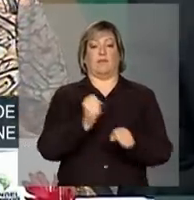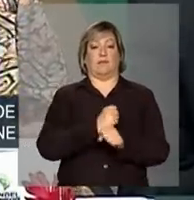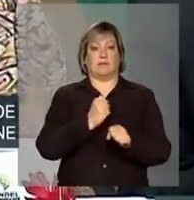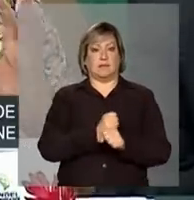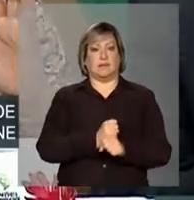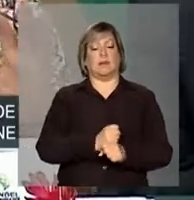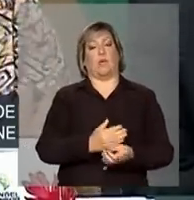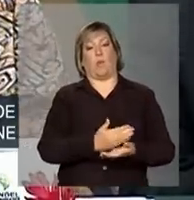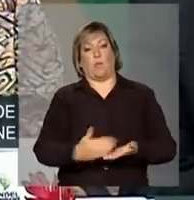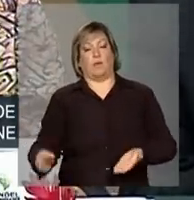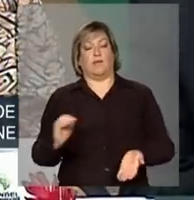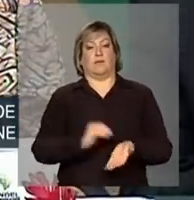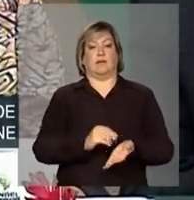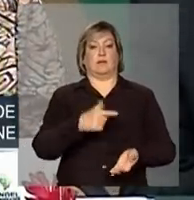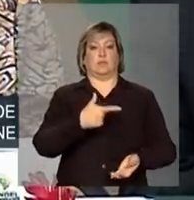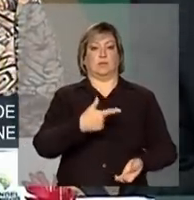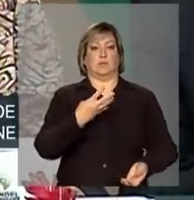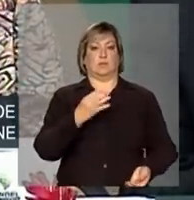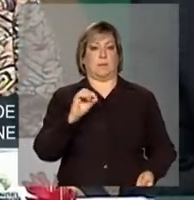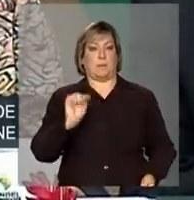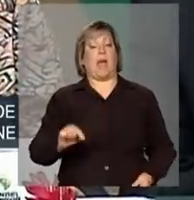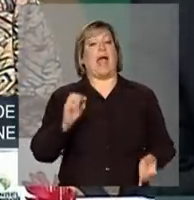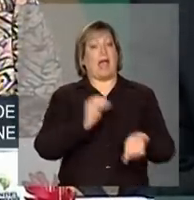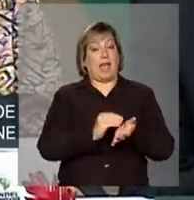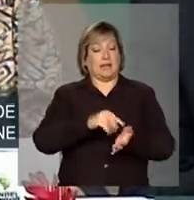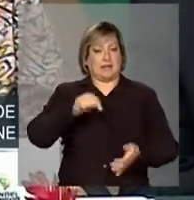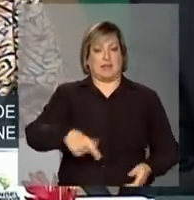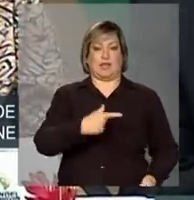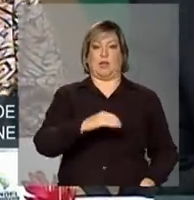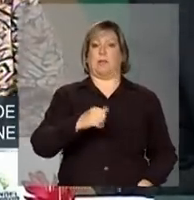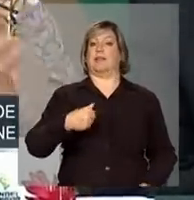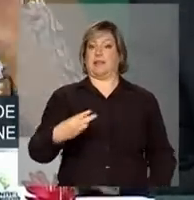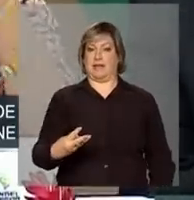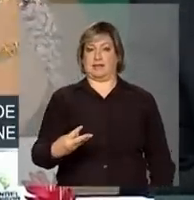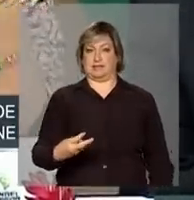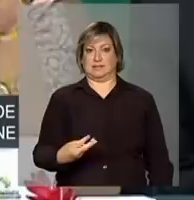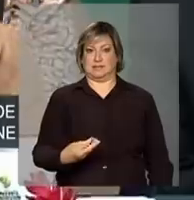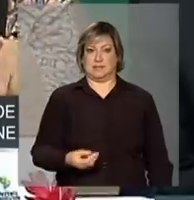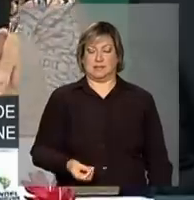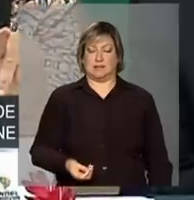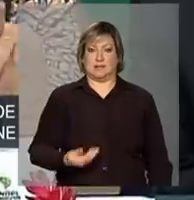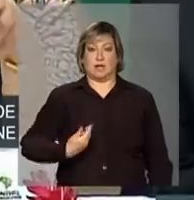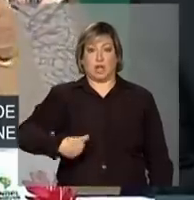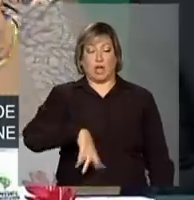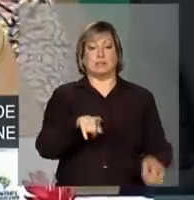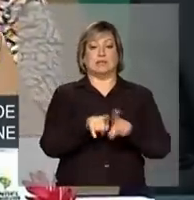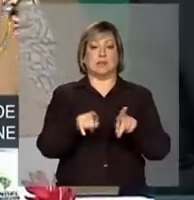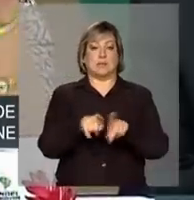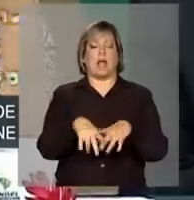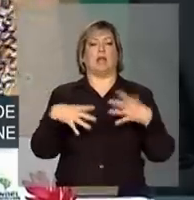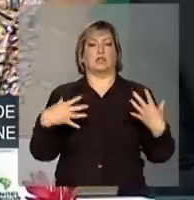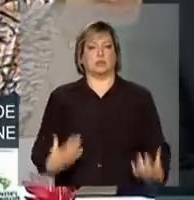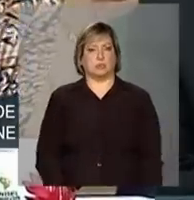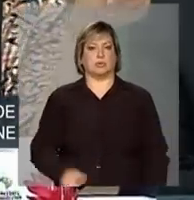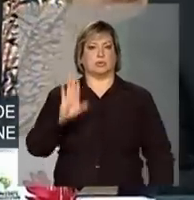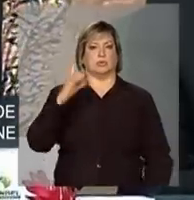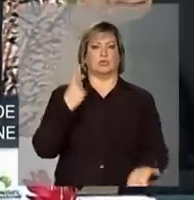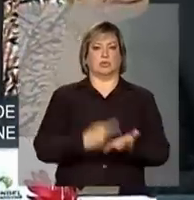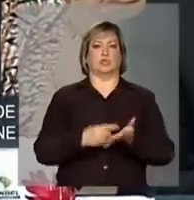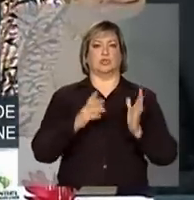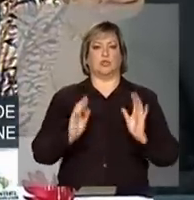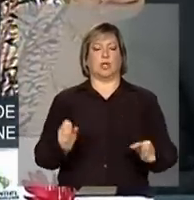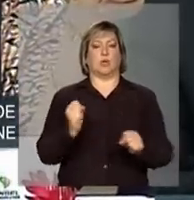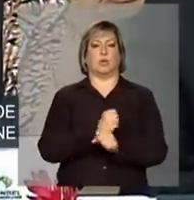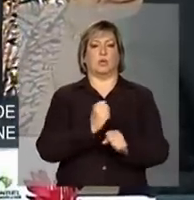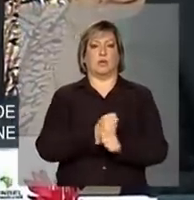mil ainda neste ano de 2013. Além disso, nós assumimos o compromisso de construir